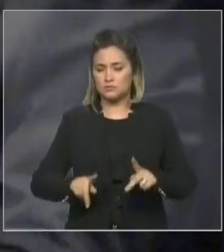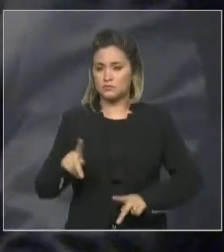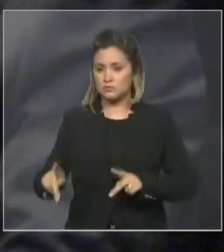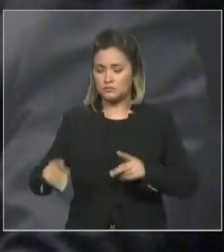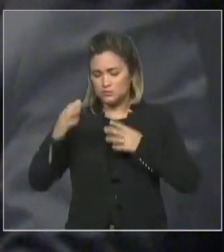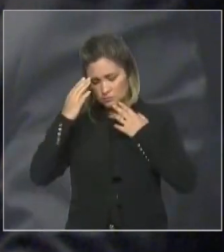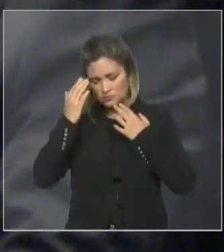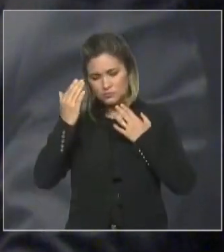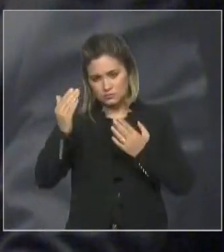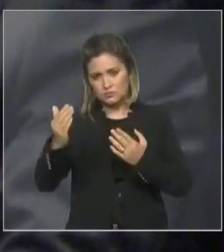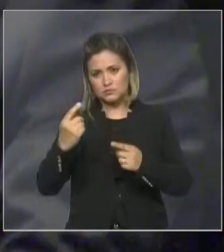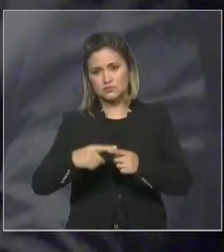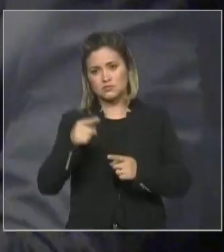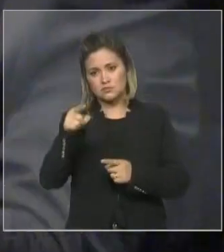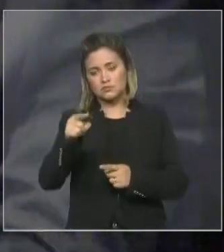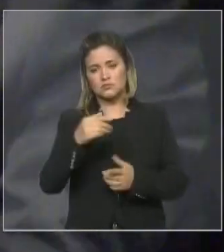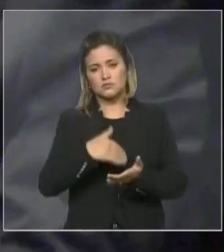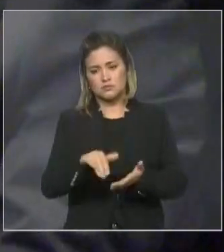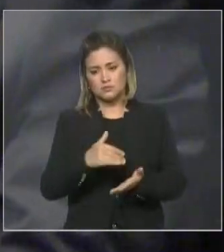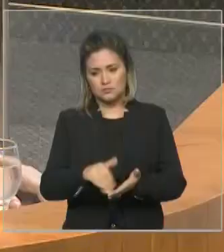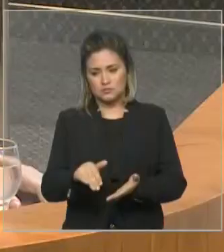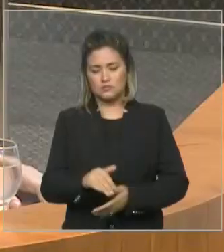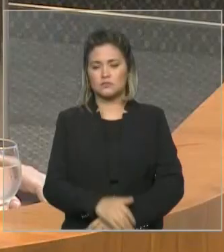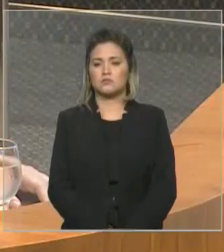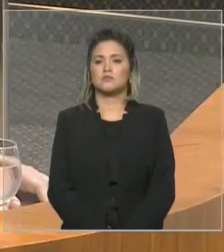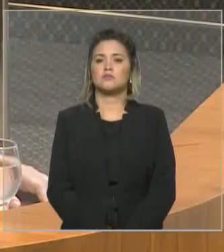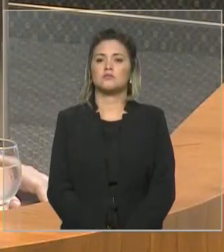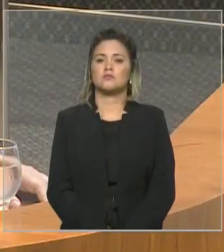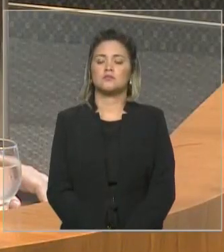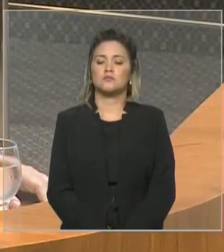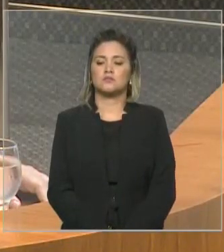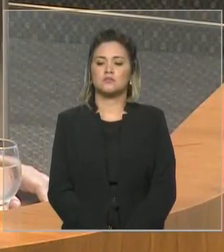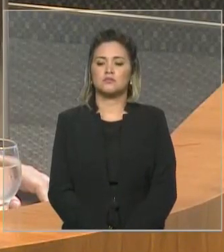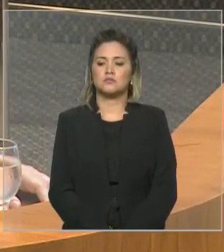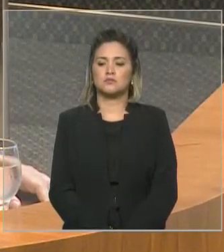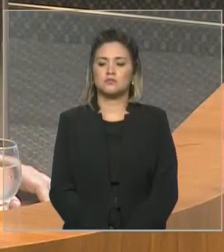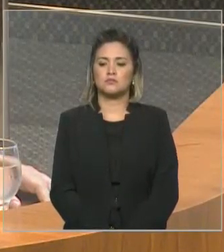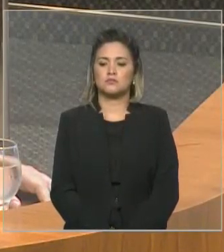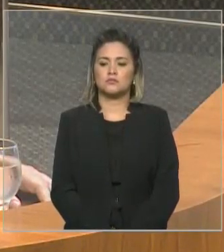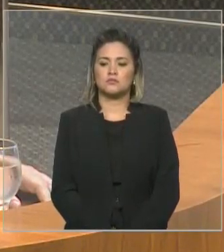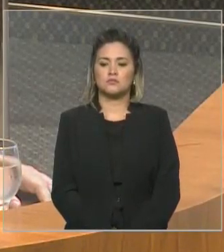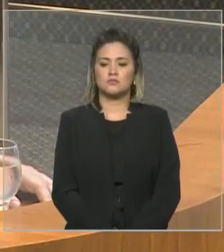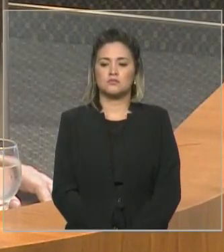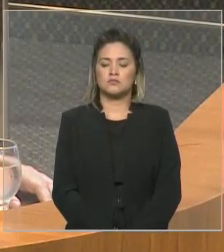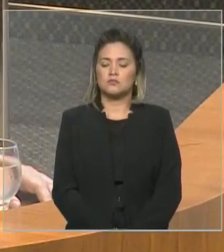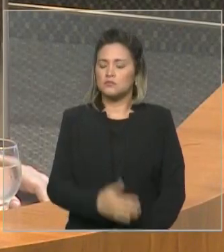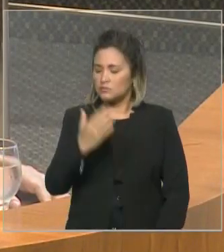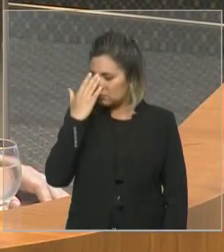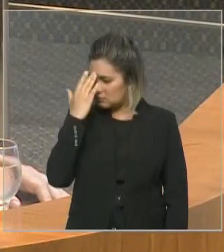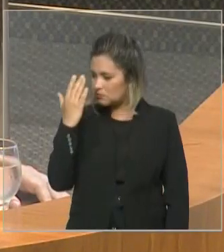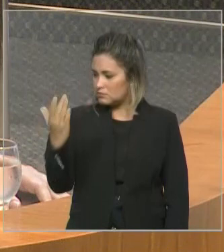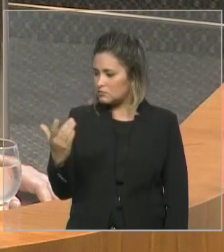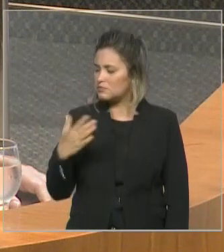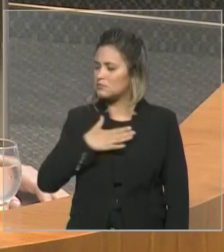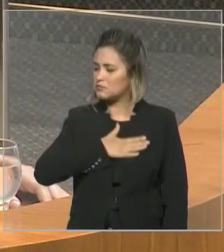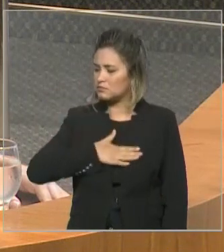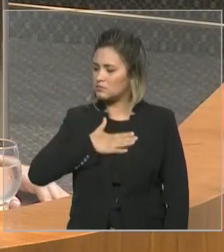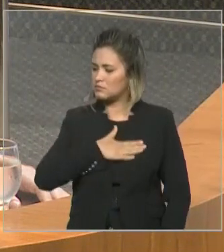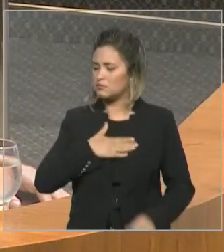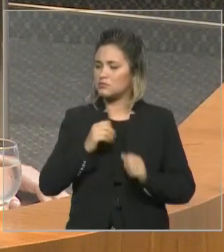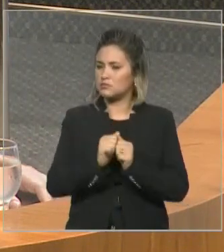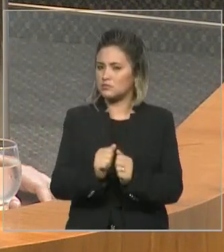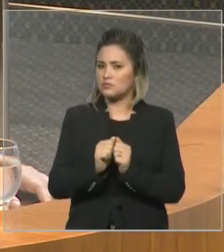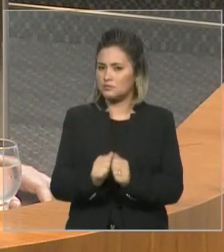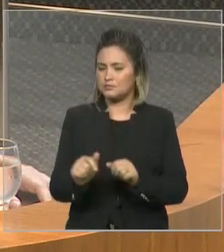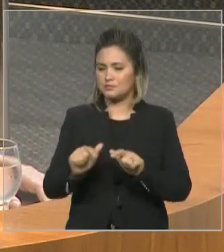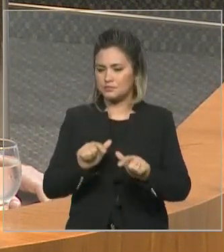tendo V. Exª como secretário-chefe da Casa Civil. Muito obrigado, deputado Neto, e foi um prazer conviver com V. Exª também no